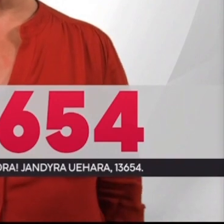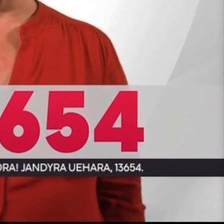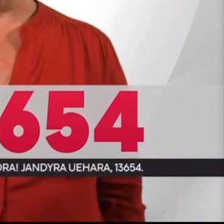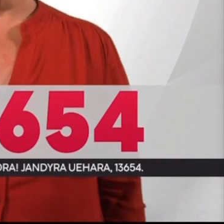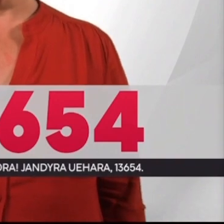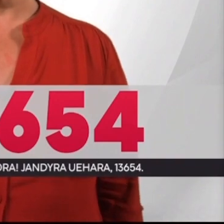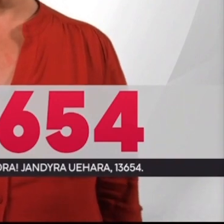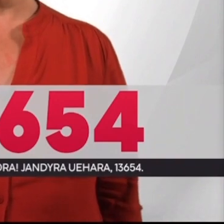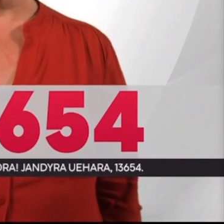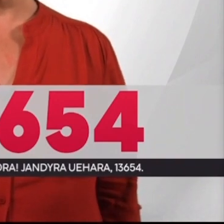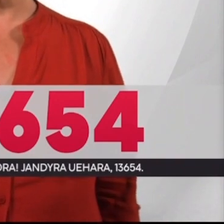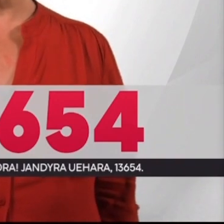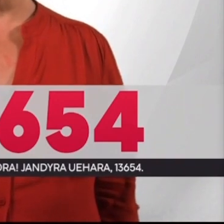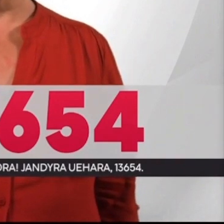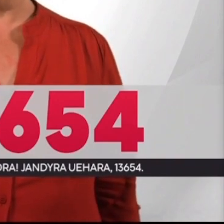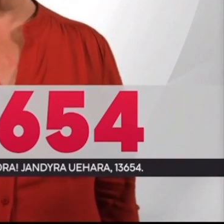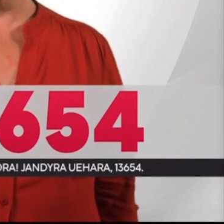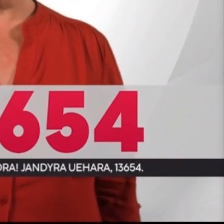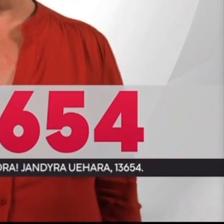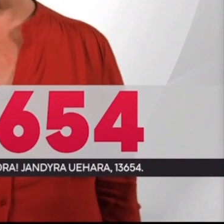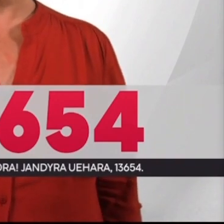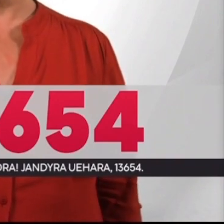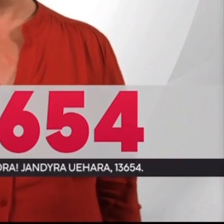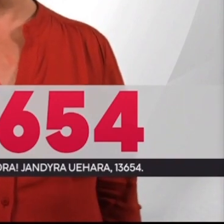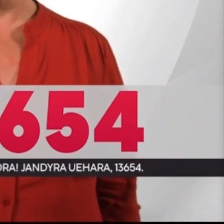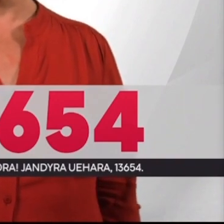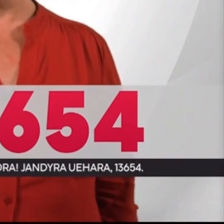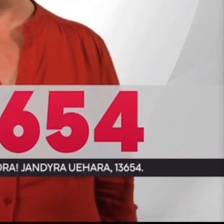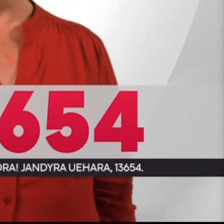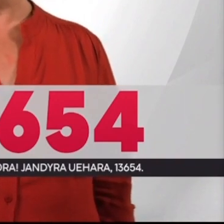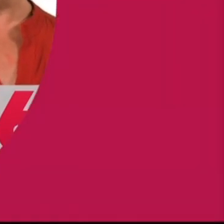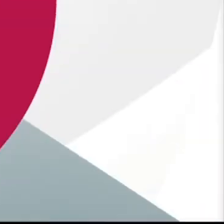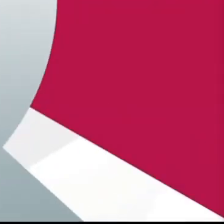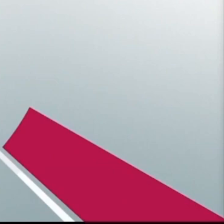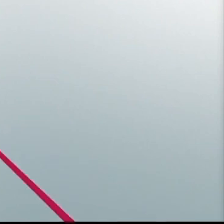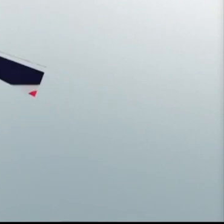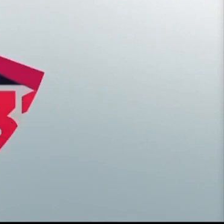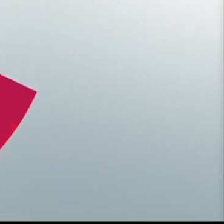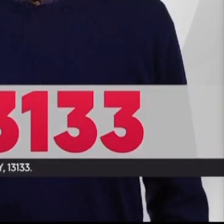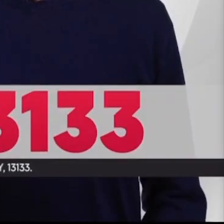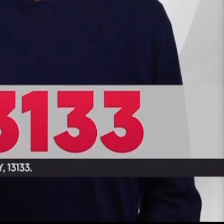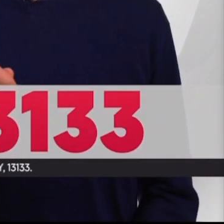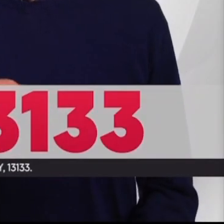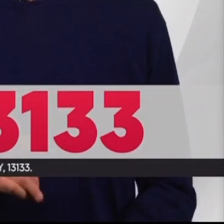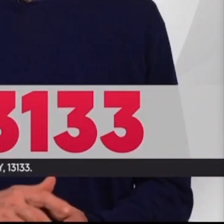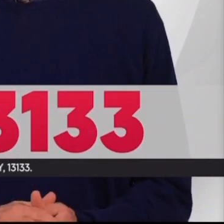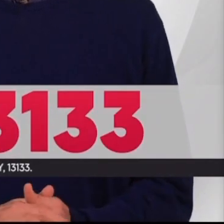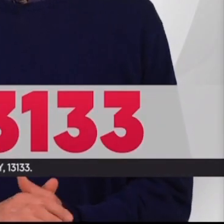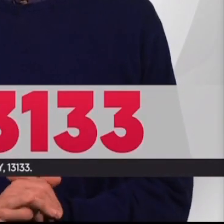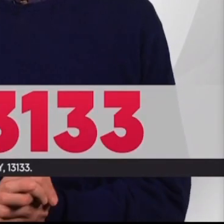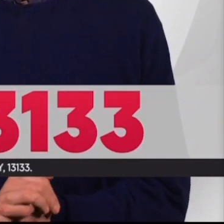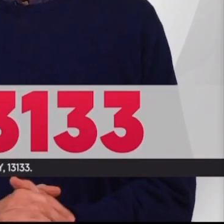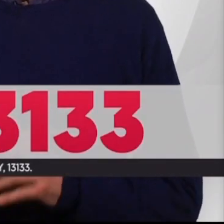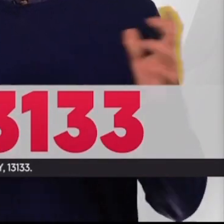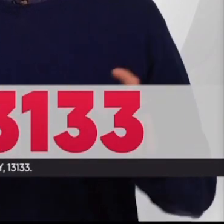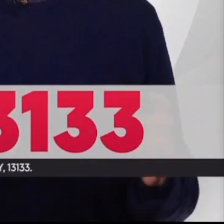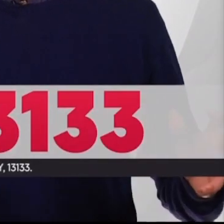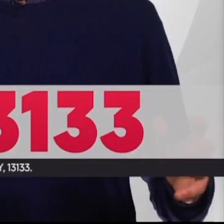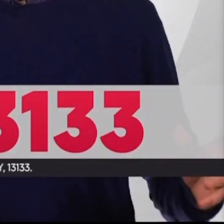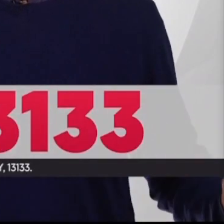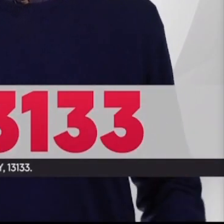e as lutas também. Vote uma mulher trabalhadora. Jandiro Herrara, 13654. PT! Renda básica de cidadania,